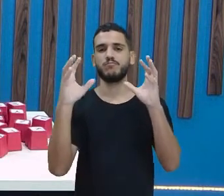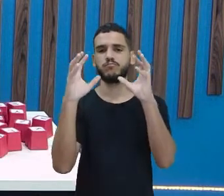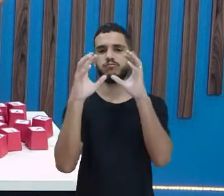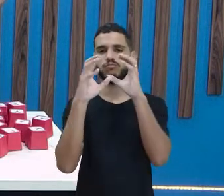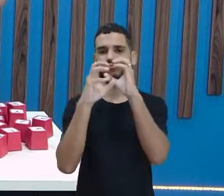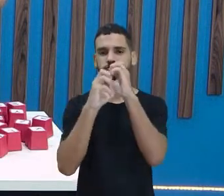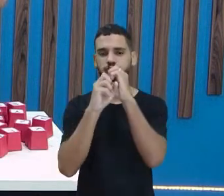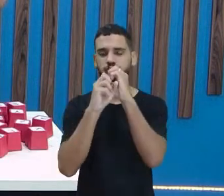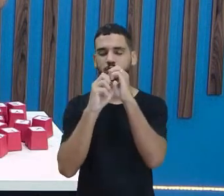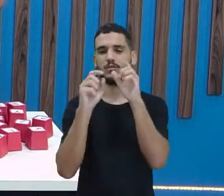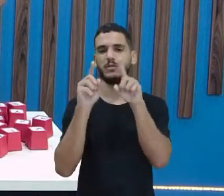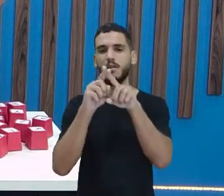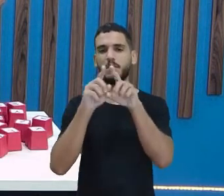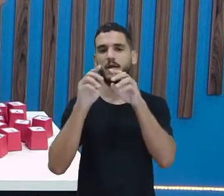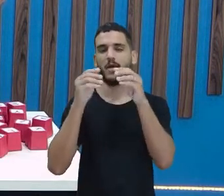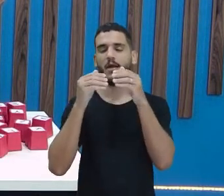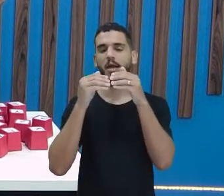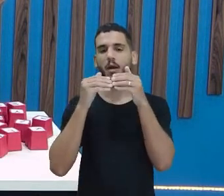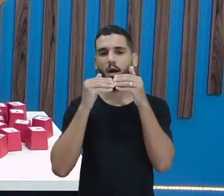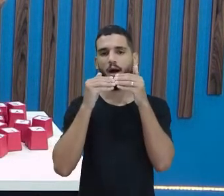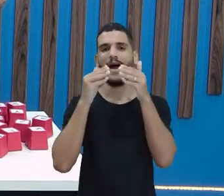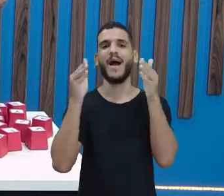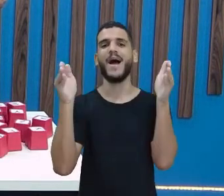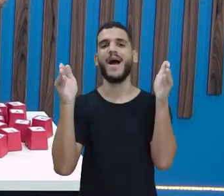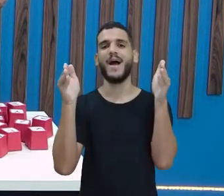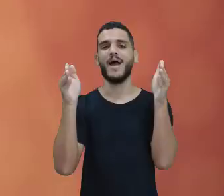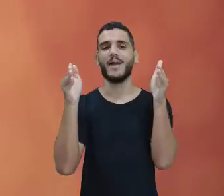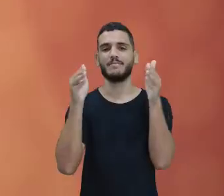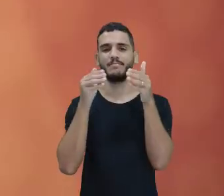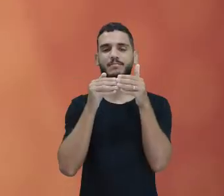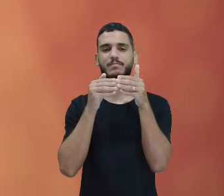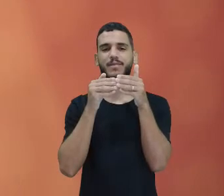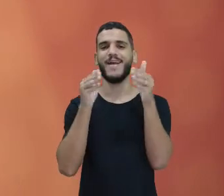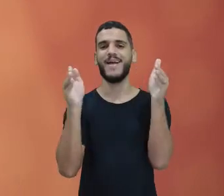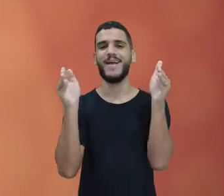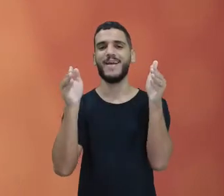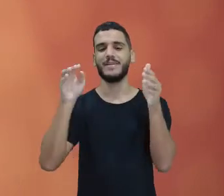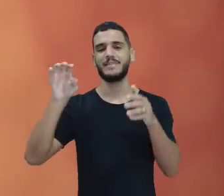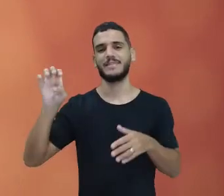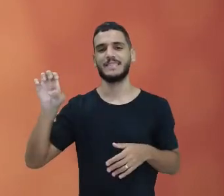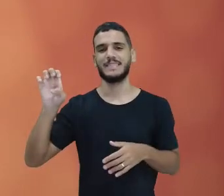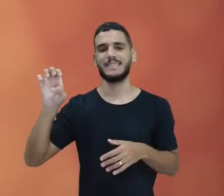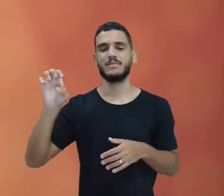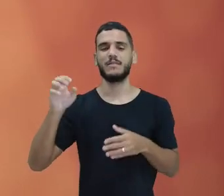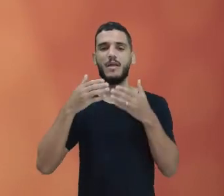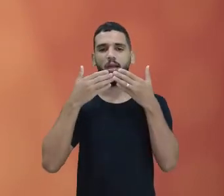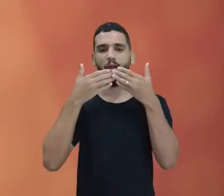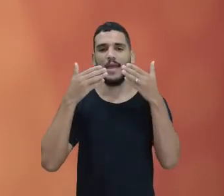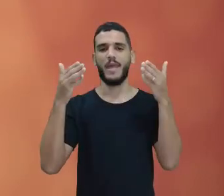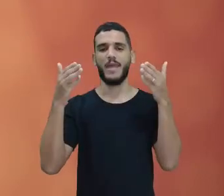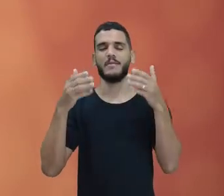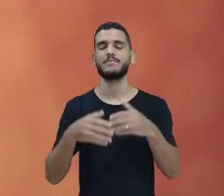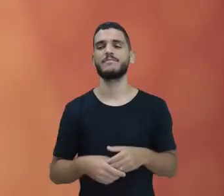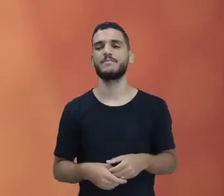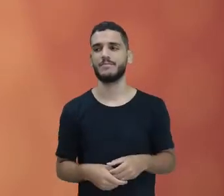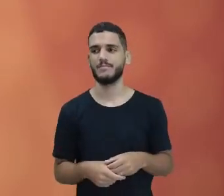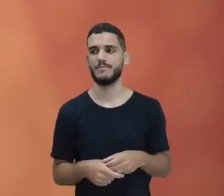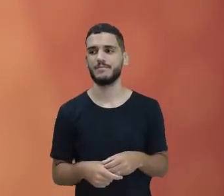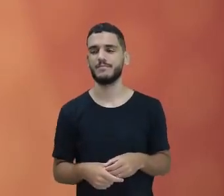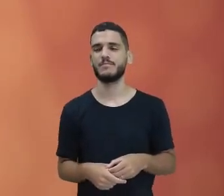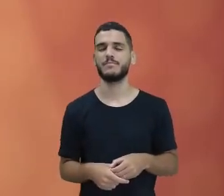aberto. E, algumas vezes, essa letra